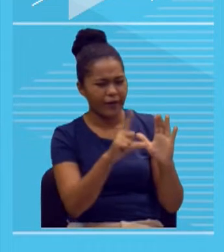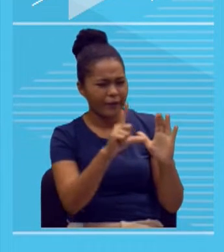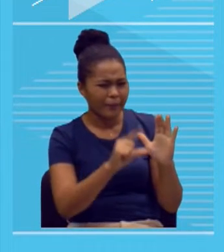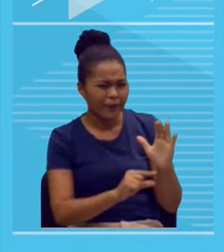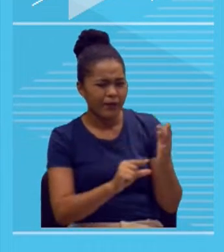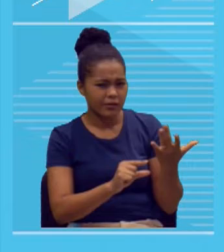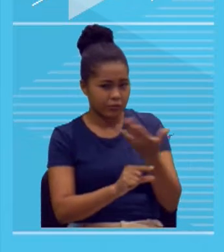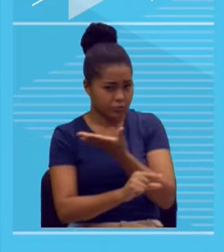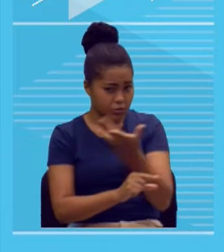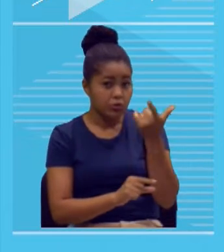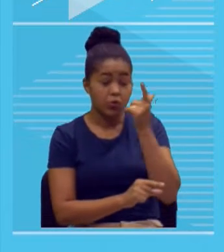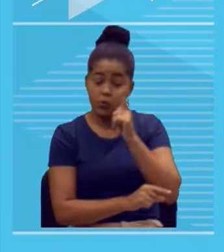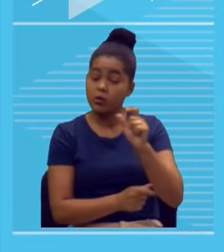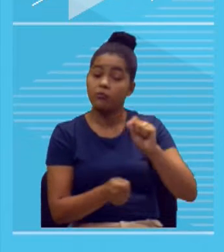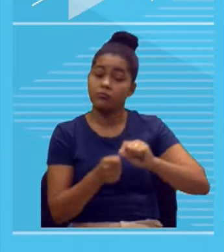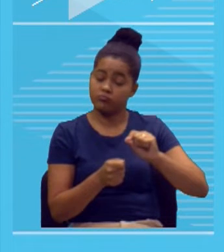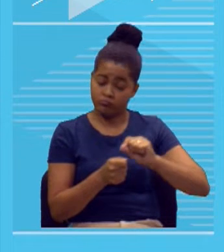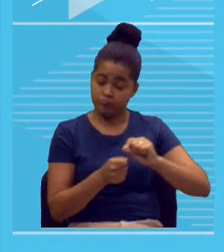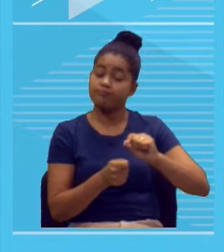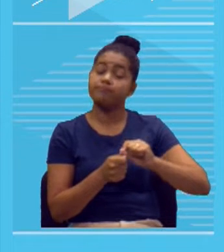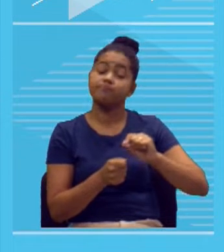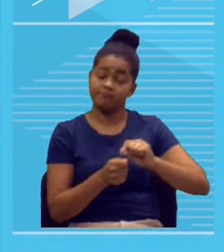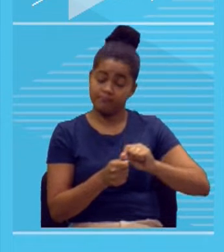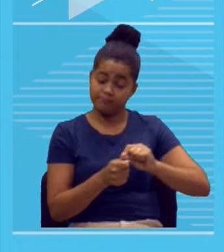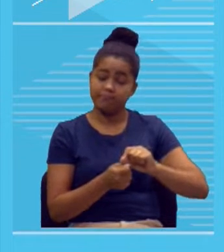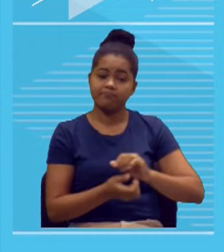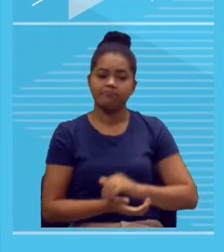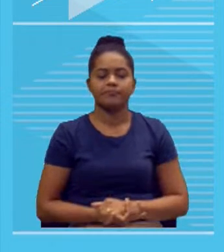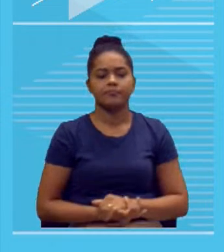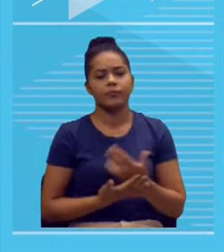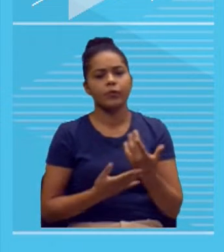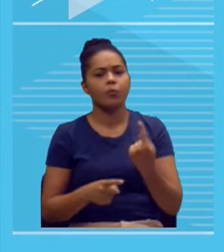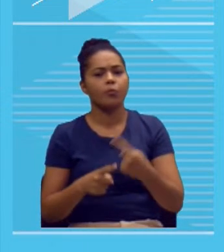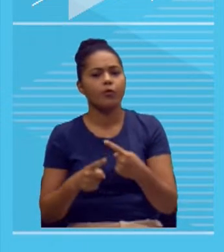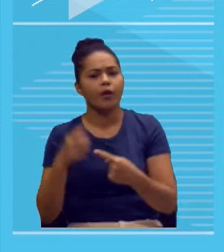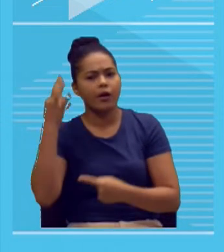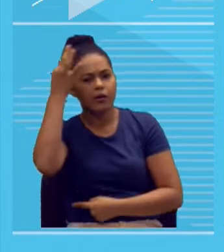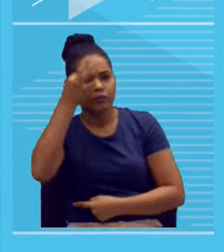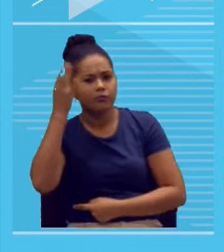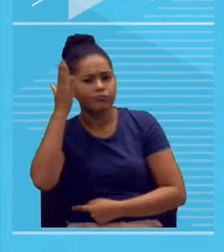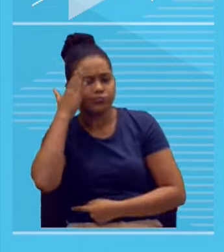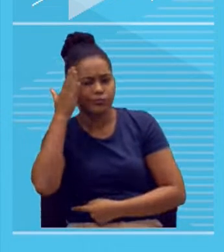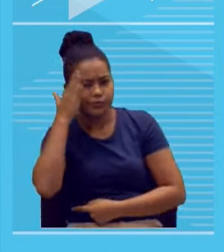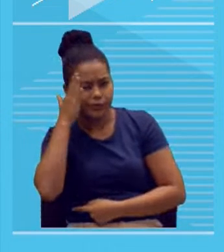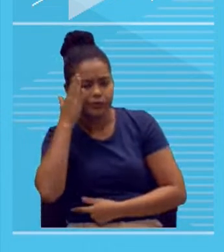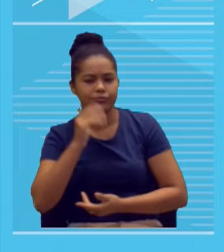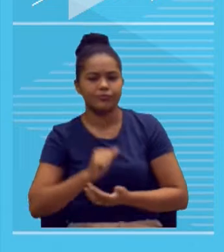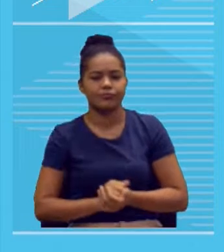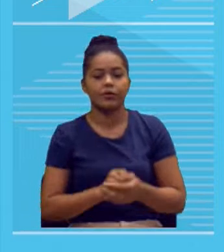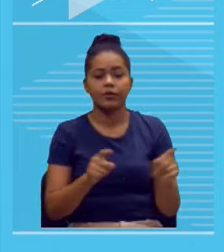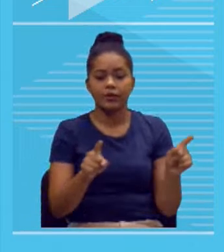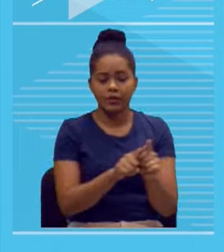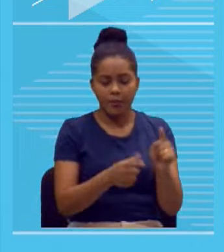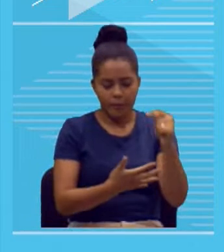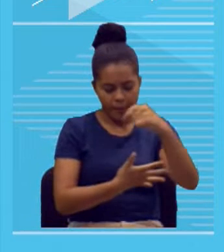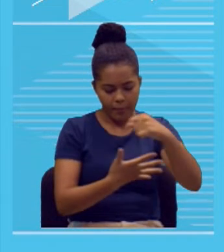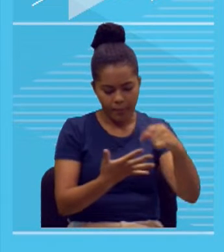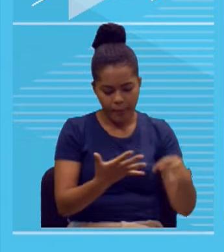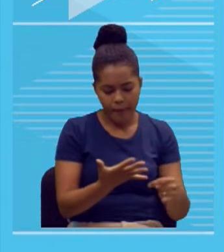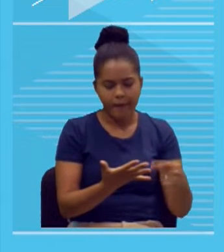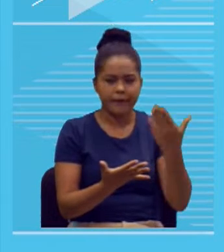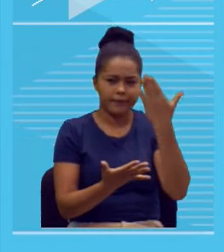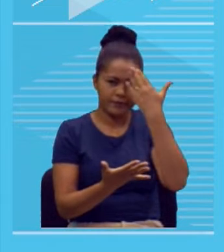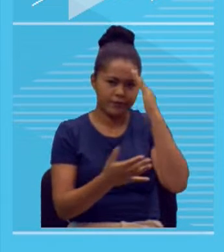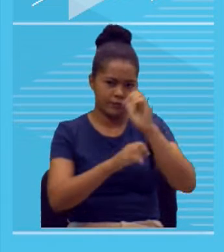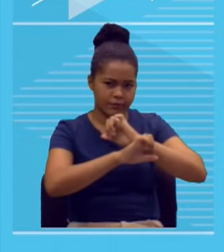gente, você já conhece a teoria, já sabe quais são os elementos necessários, sabe que deve, evidentemente, haver um